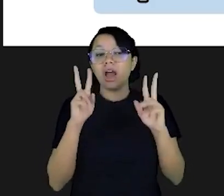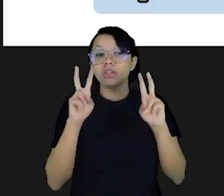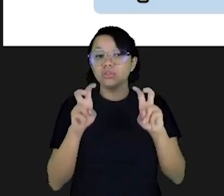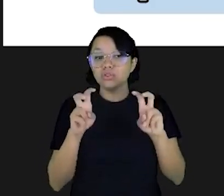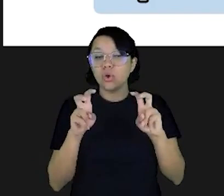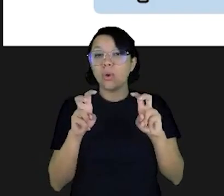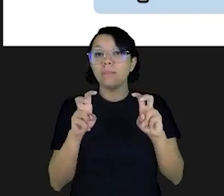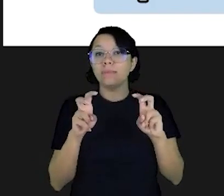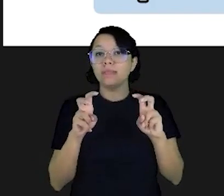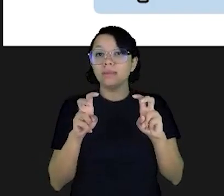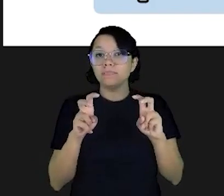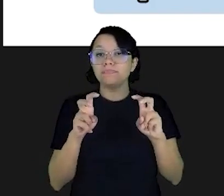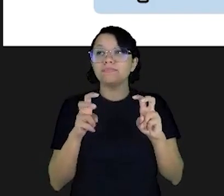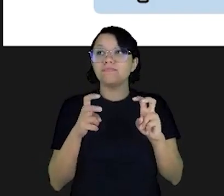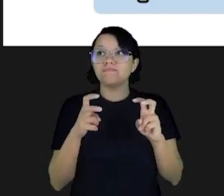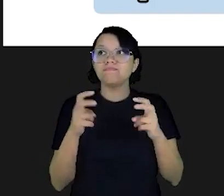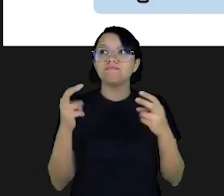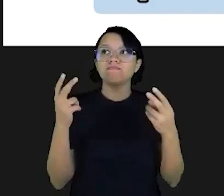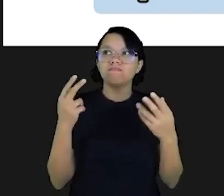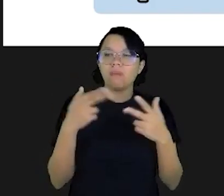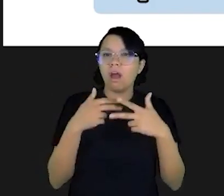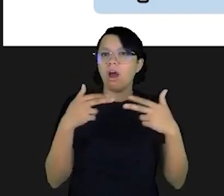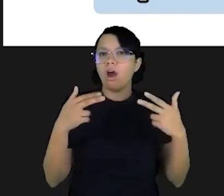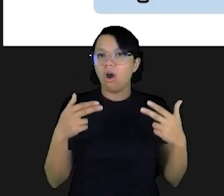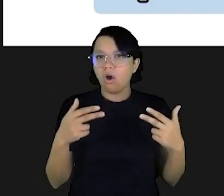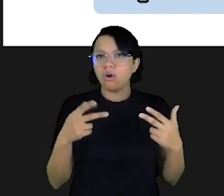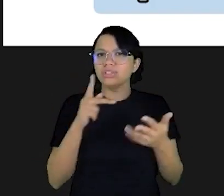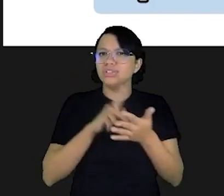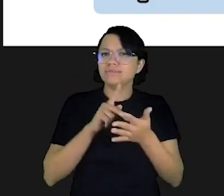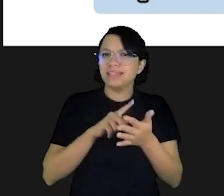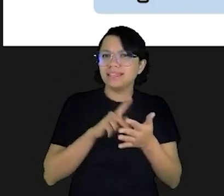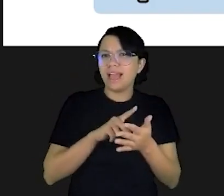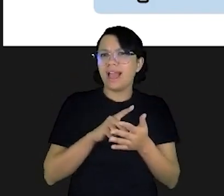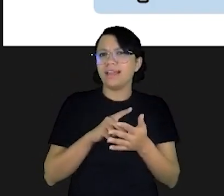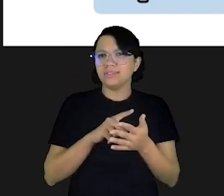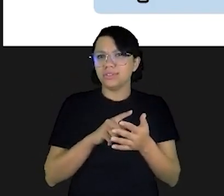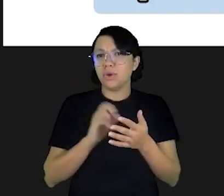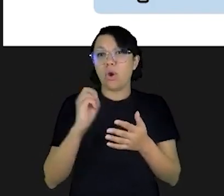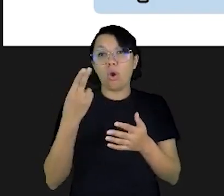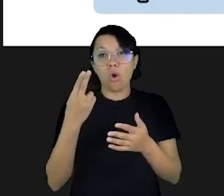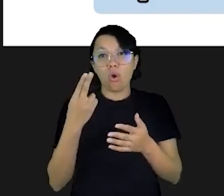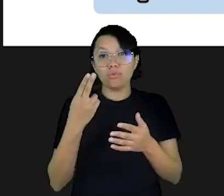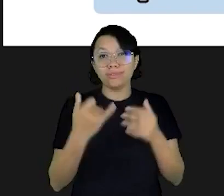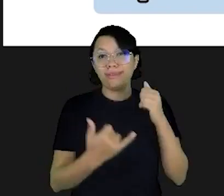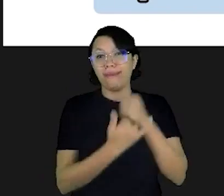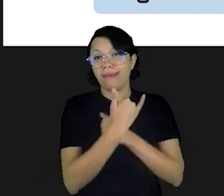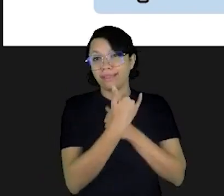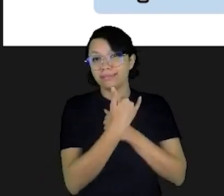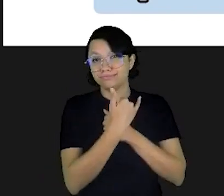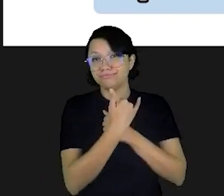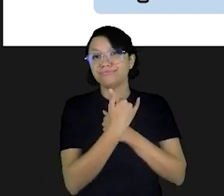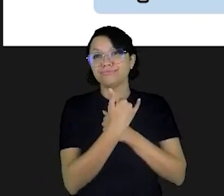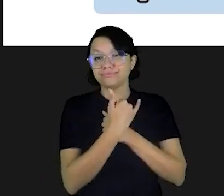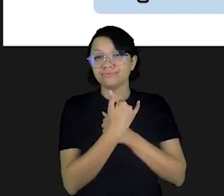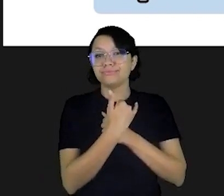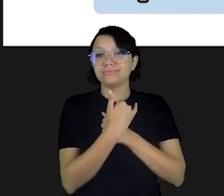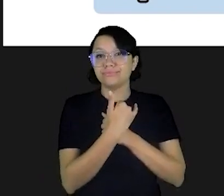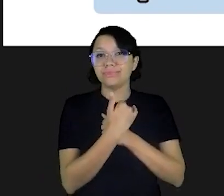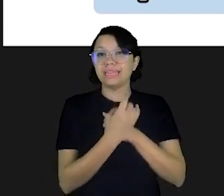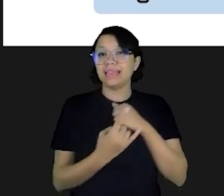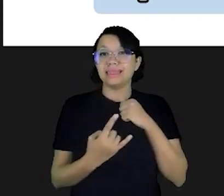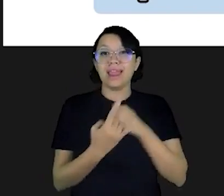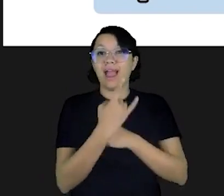factível, algo plausível, ou se você está sendo ludibriado e se você está sendo traído